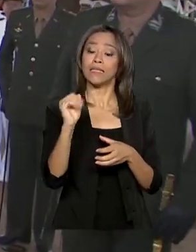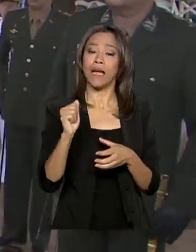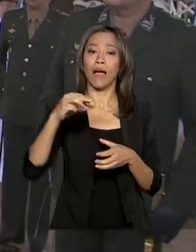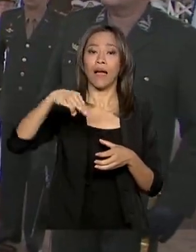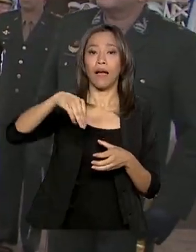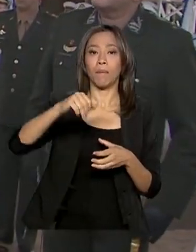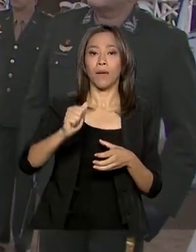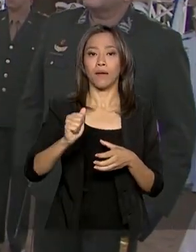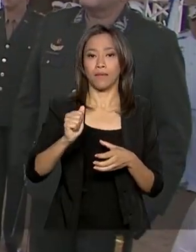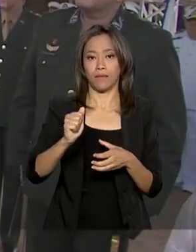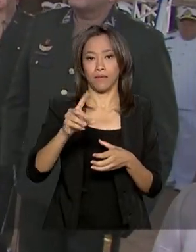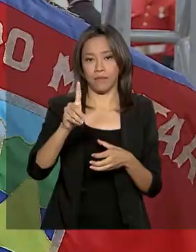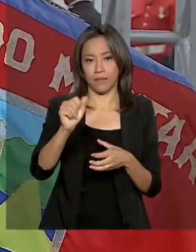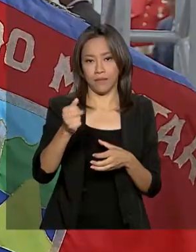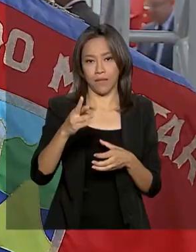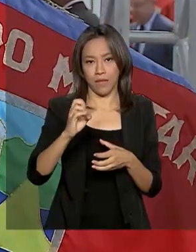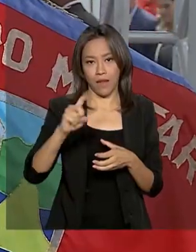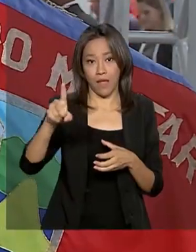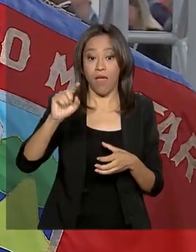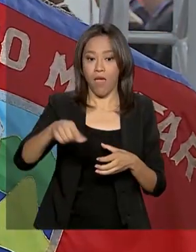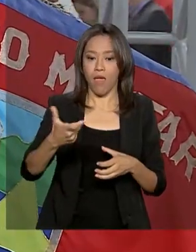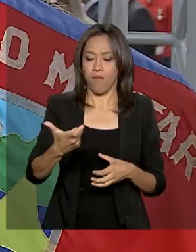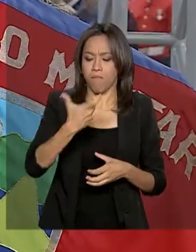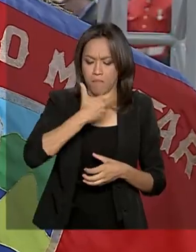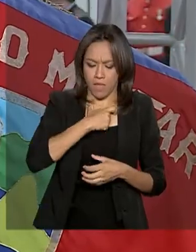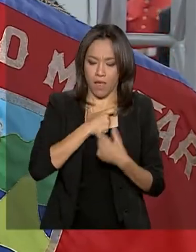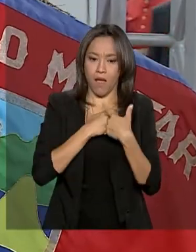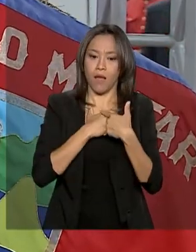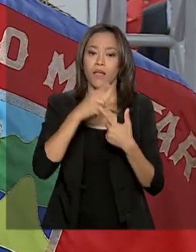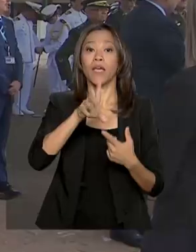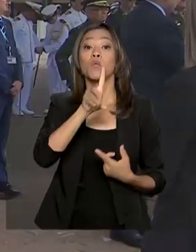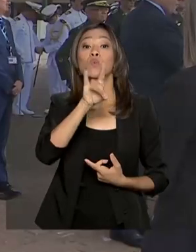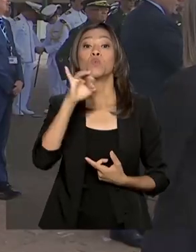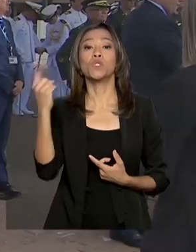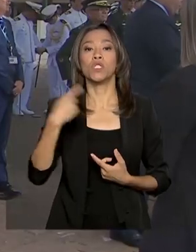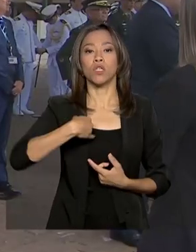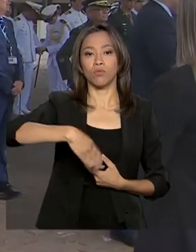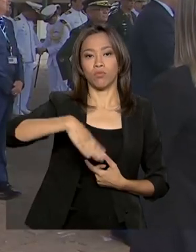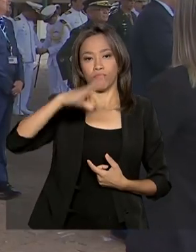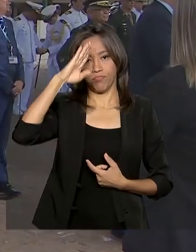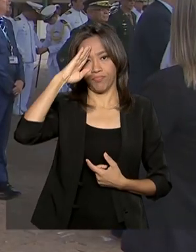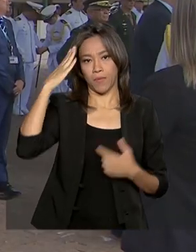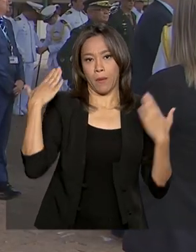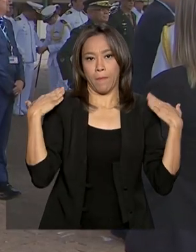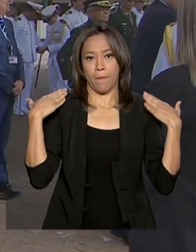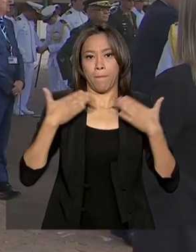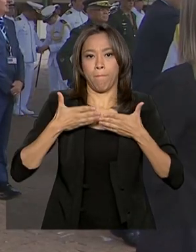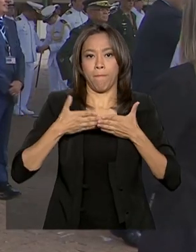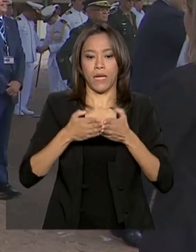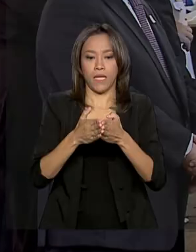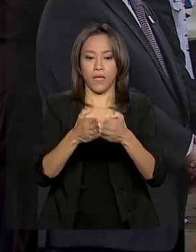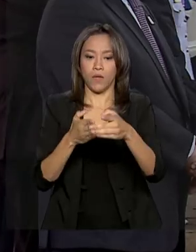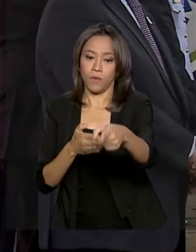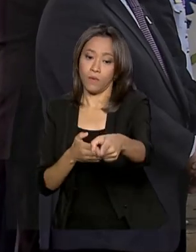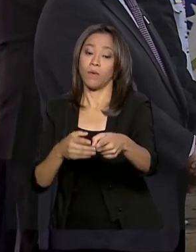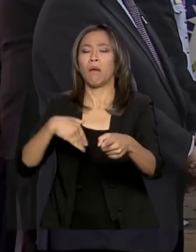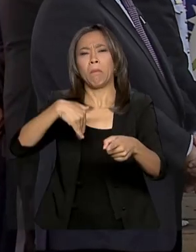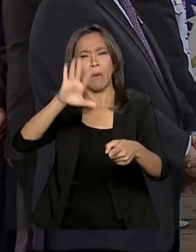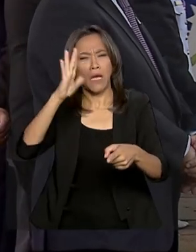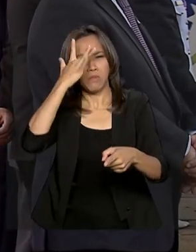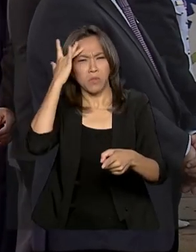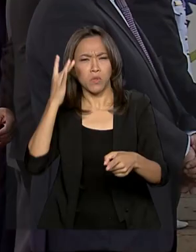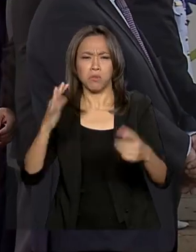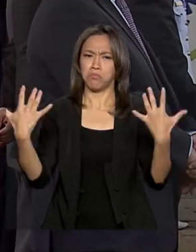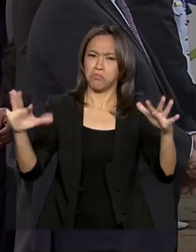nome à medalha que foi concedida nesta sexta-feira, no dia do marinheiro. Mais de 200 pessoas foram homenageadas, entre